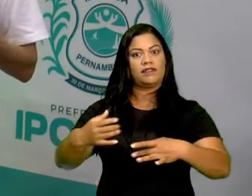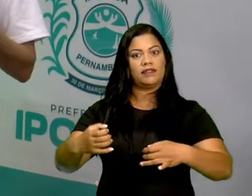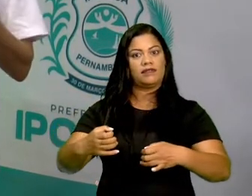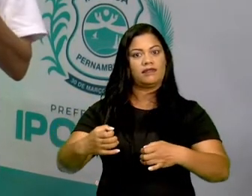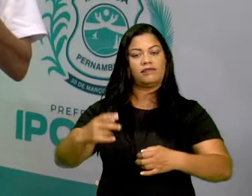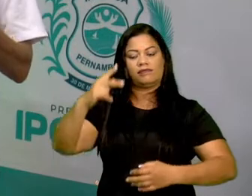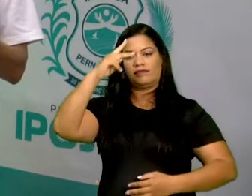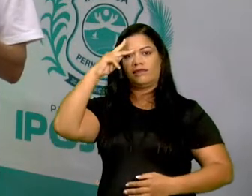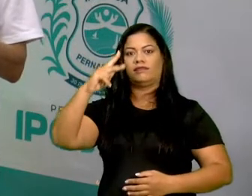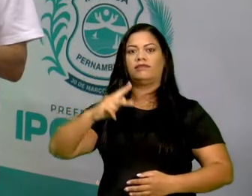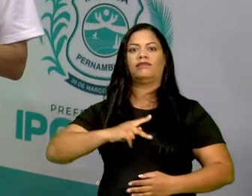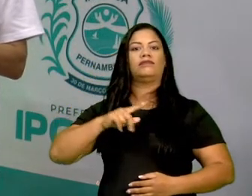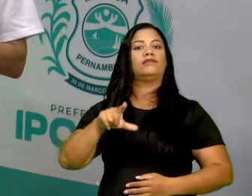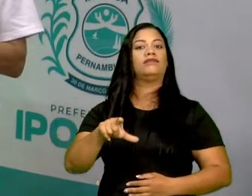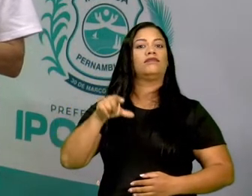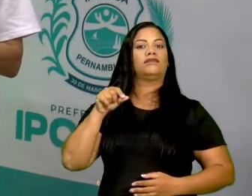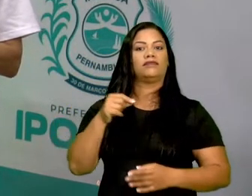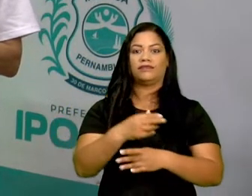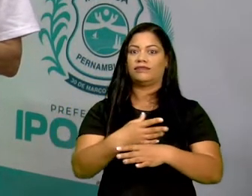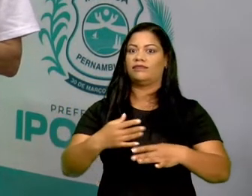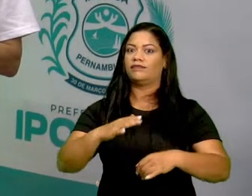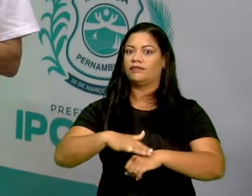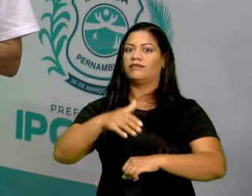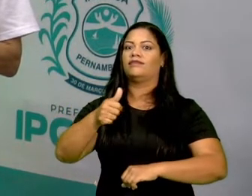suas próprias decisões.